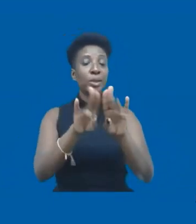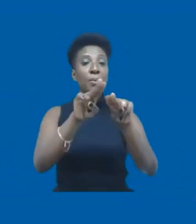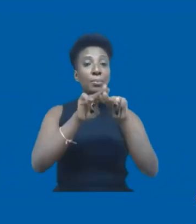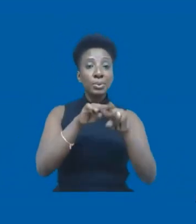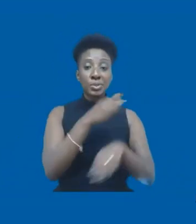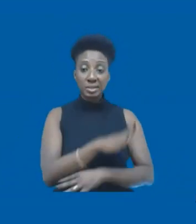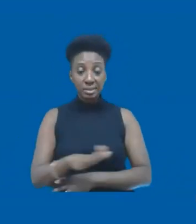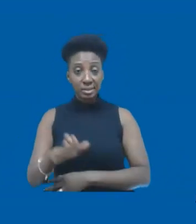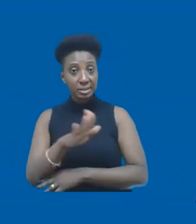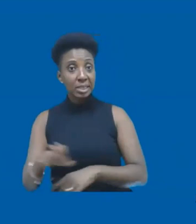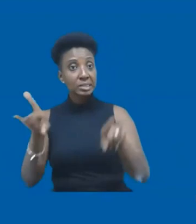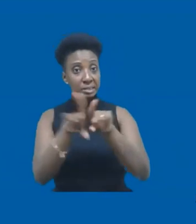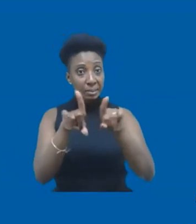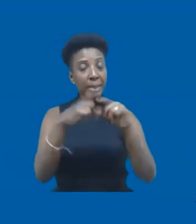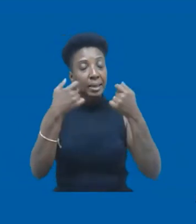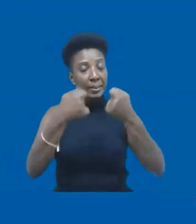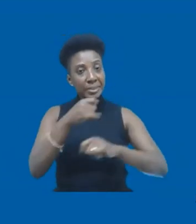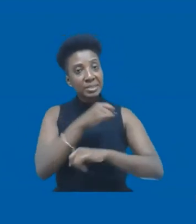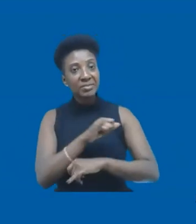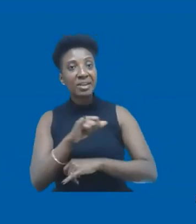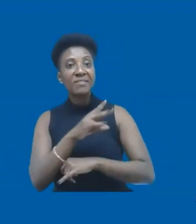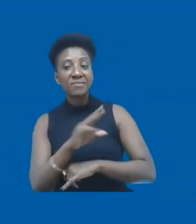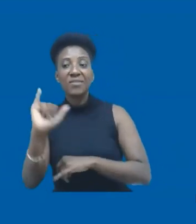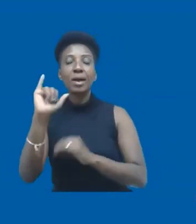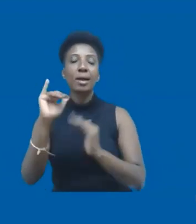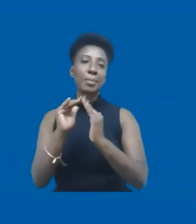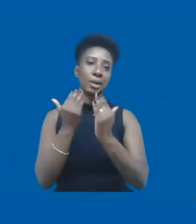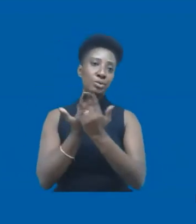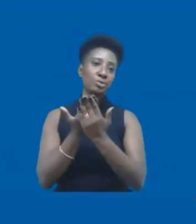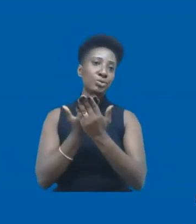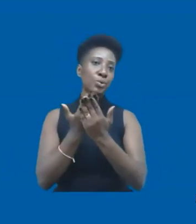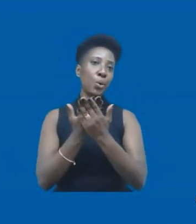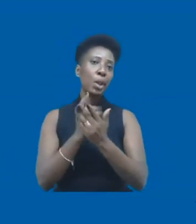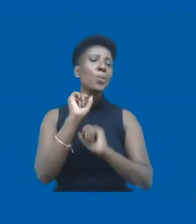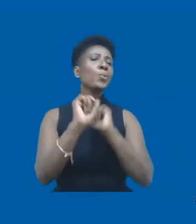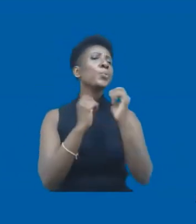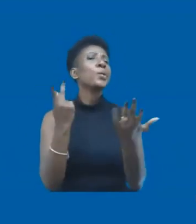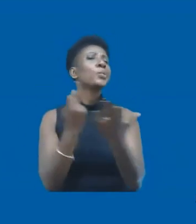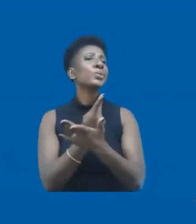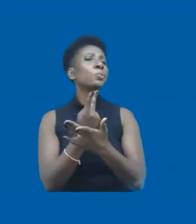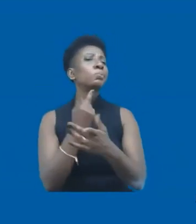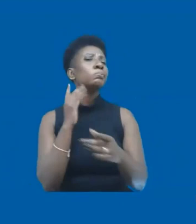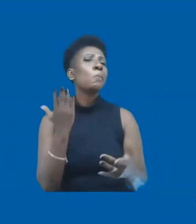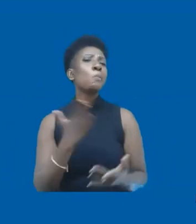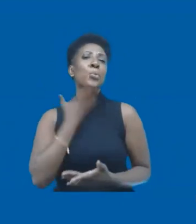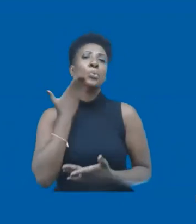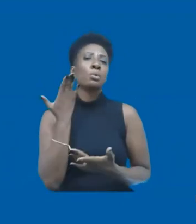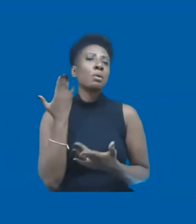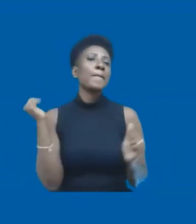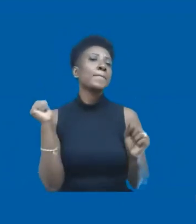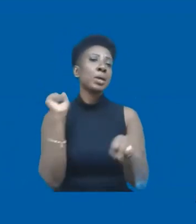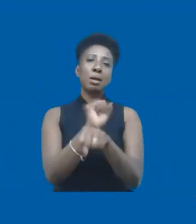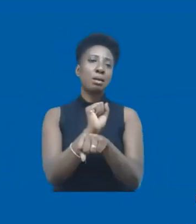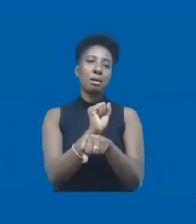poder ir para a escola, onde elas recebiam esse alimento. E, daqui a pouco, de repente, ela não tem mais aquele alimento, e a família foi obrigada